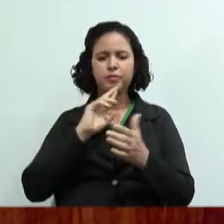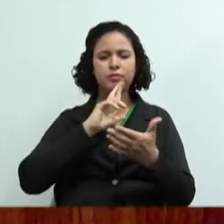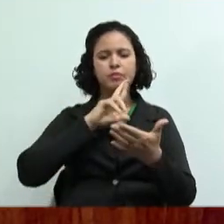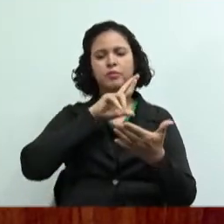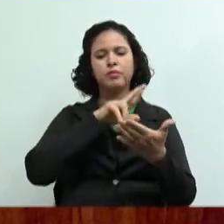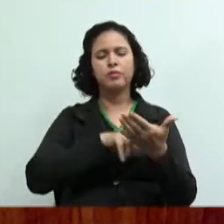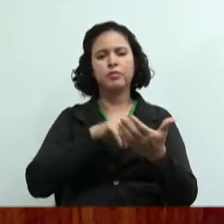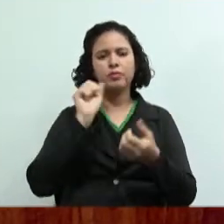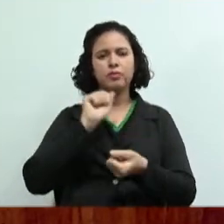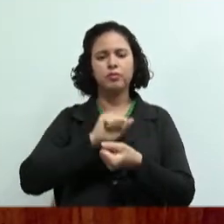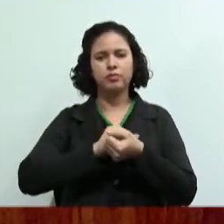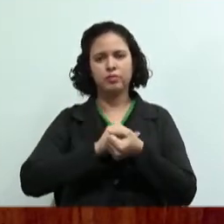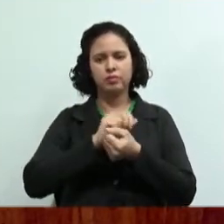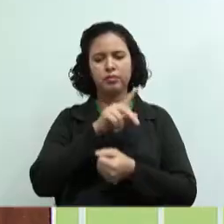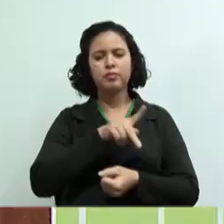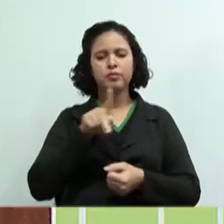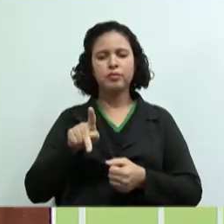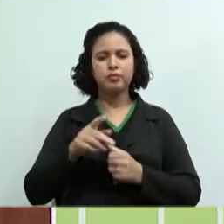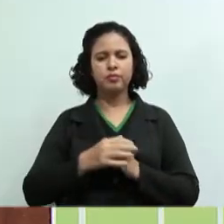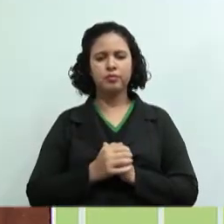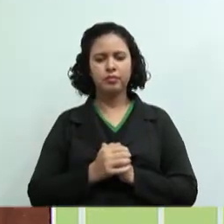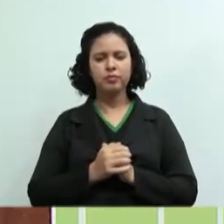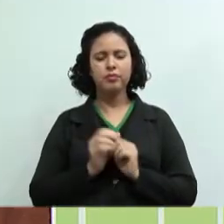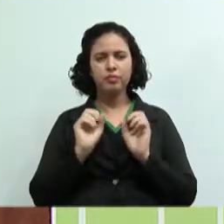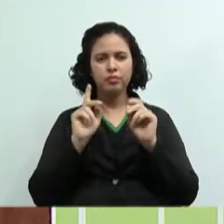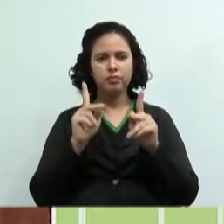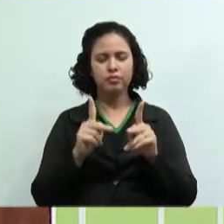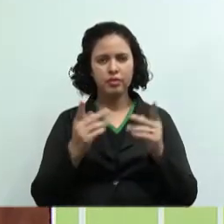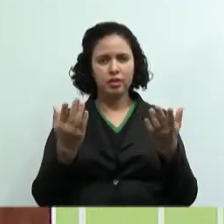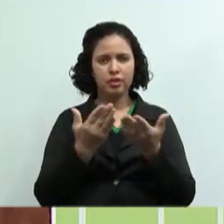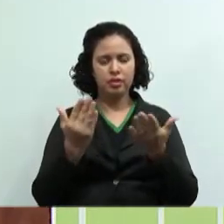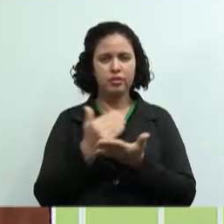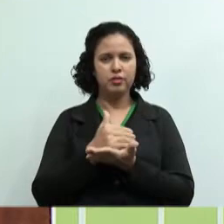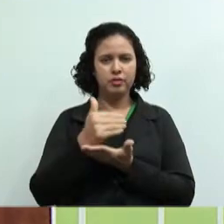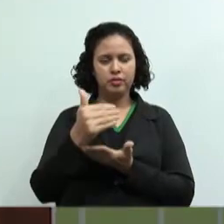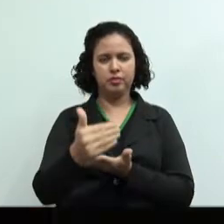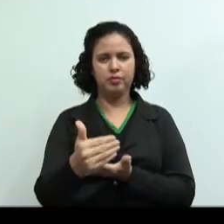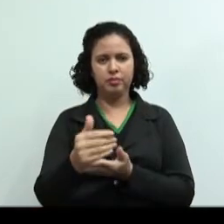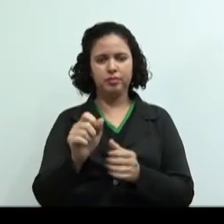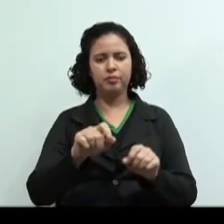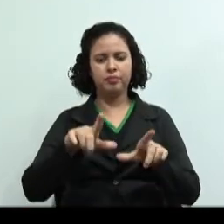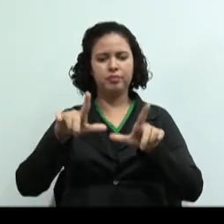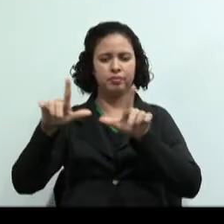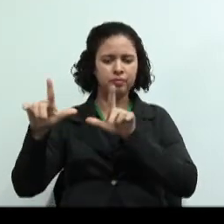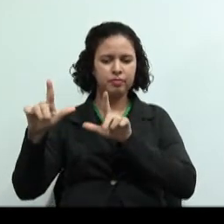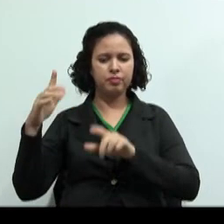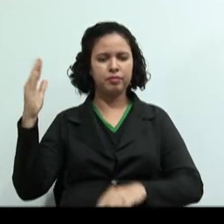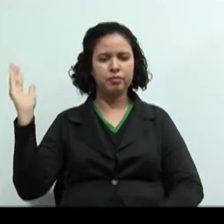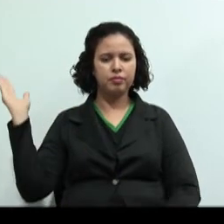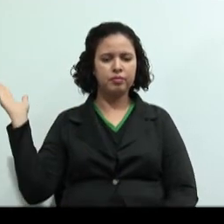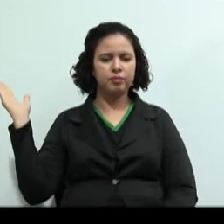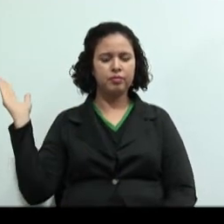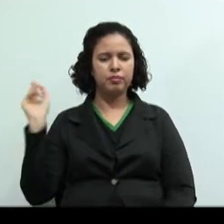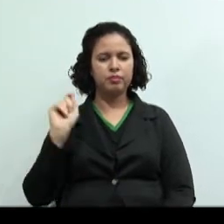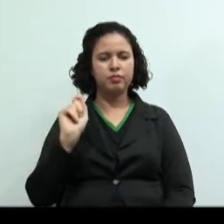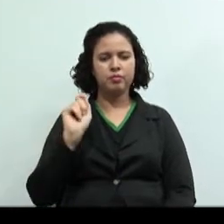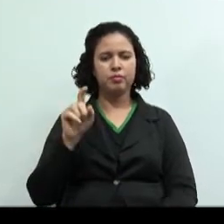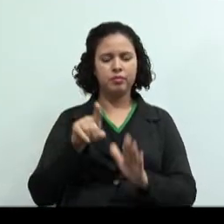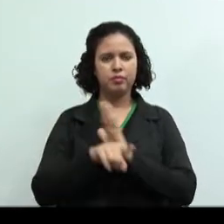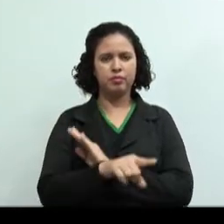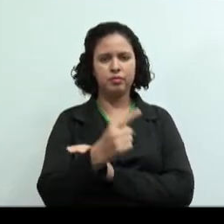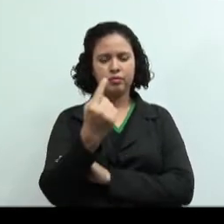acompanhando com a professora Fernanda, tá bom? Ok, então vamos logo lá para o slide. Vamos corrigir a questão 1.